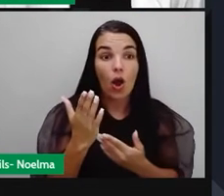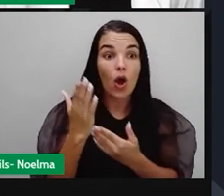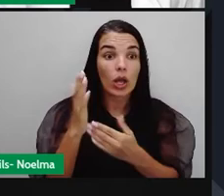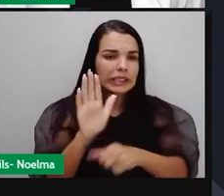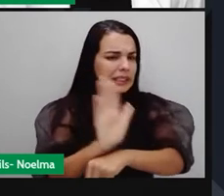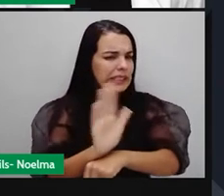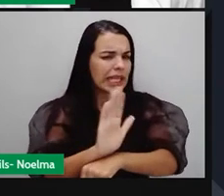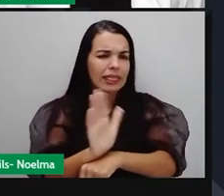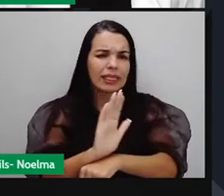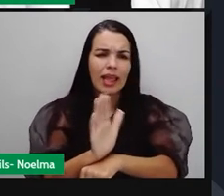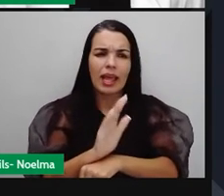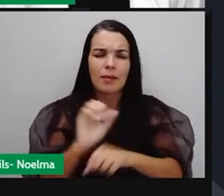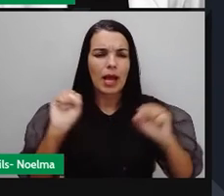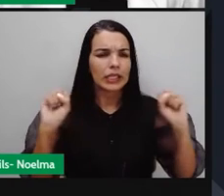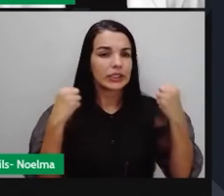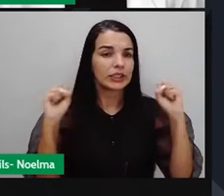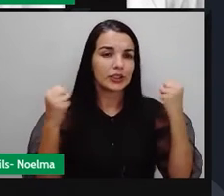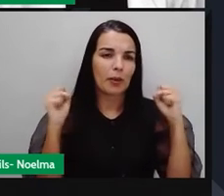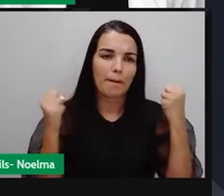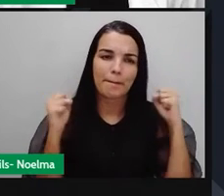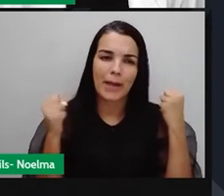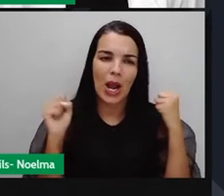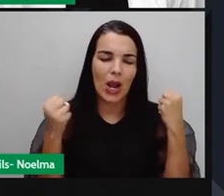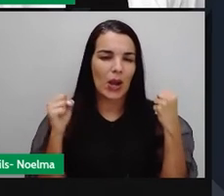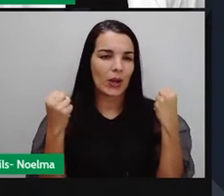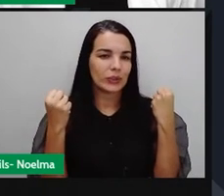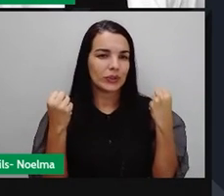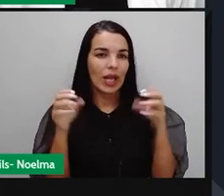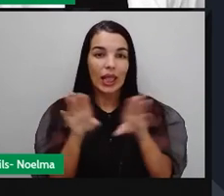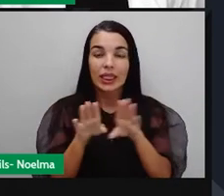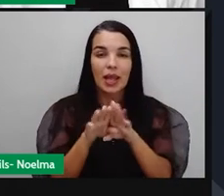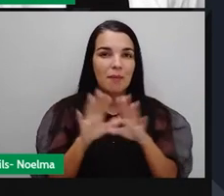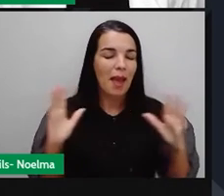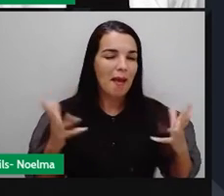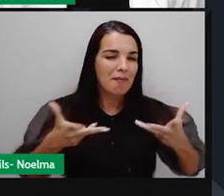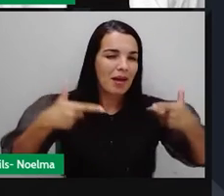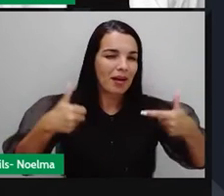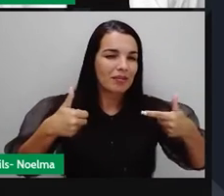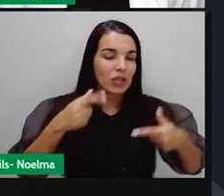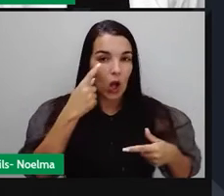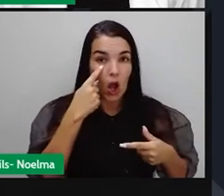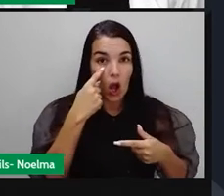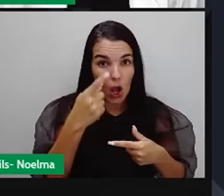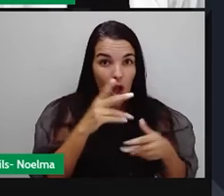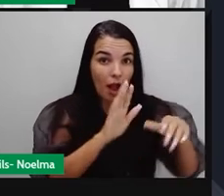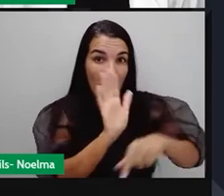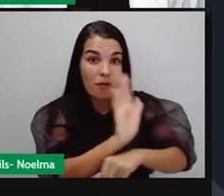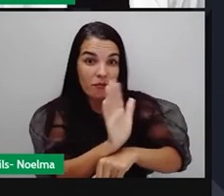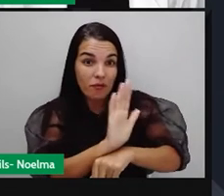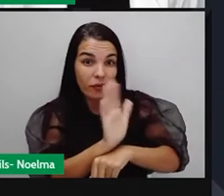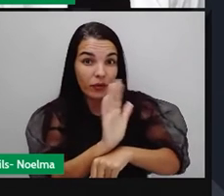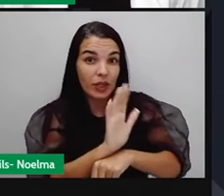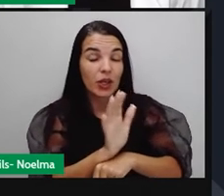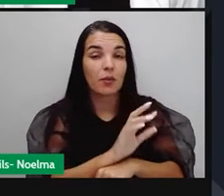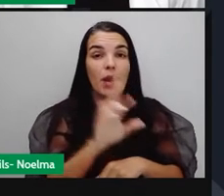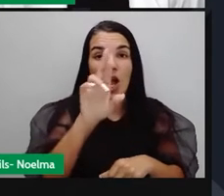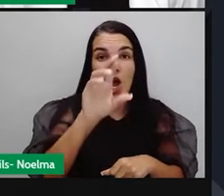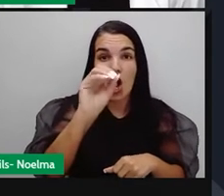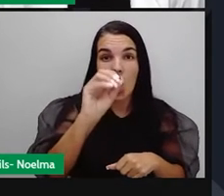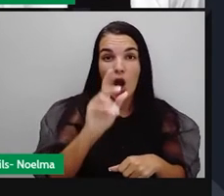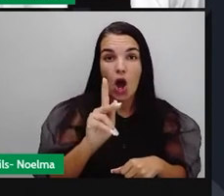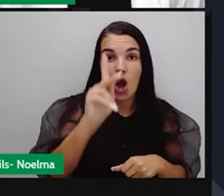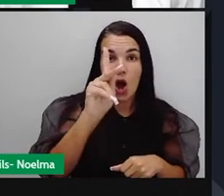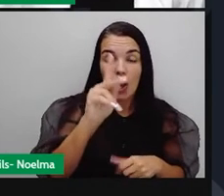Cinema, esporte, gente, isso é fantástico. Esse filme aí que eu estou colocando na imagem, Rock Balboa, ele é muito